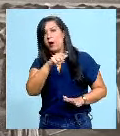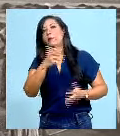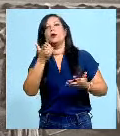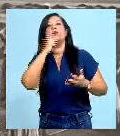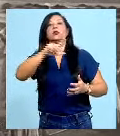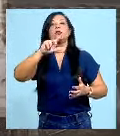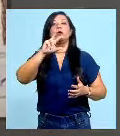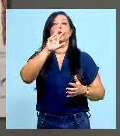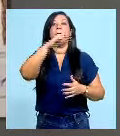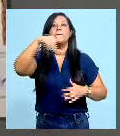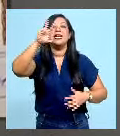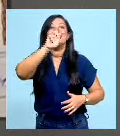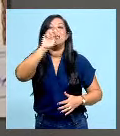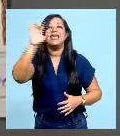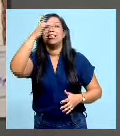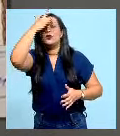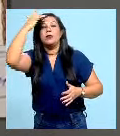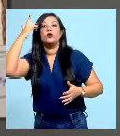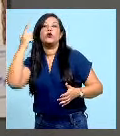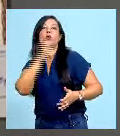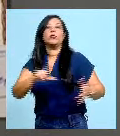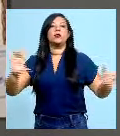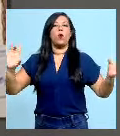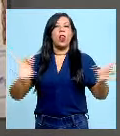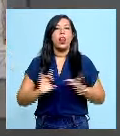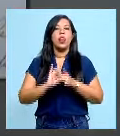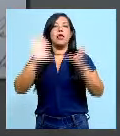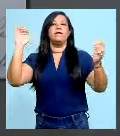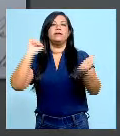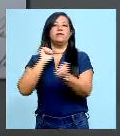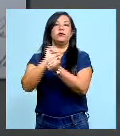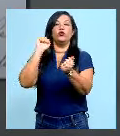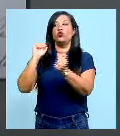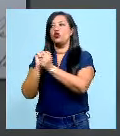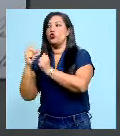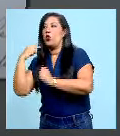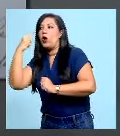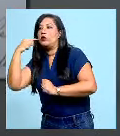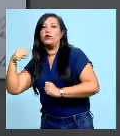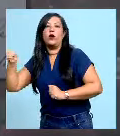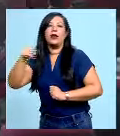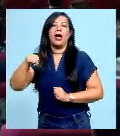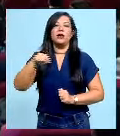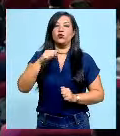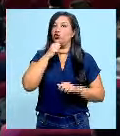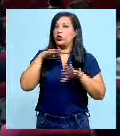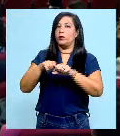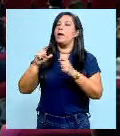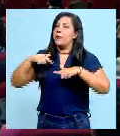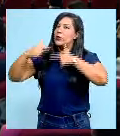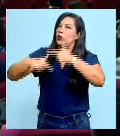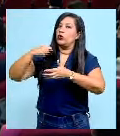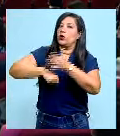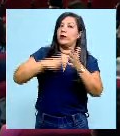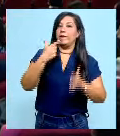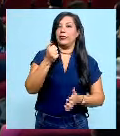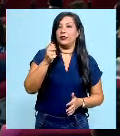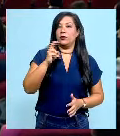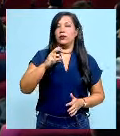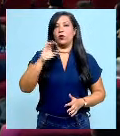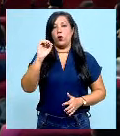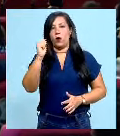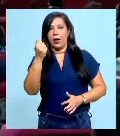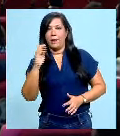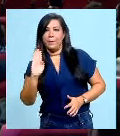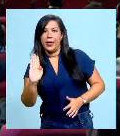de 500 pessoas com o ofício de rábula, um advogado que atua sem diploma. Em 2015, a Ordem dos